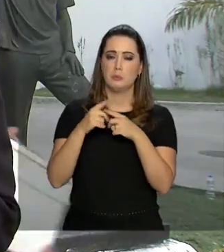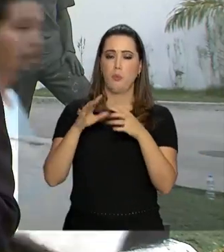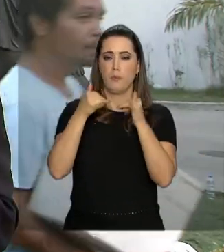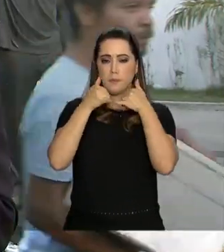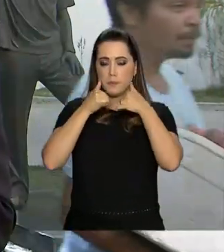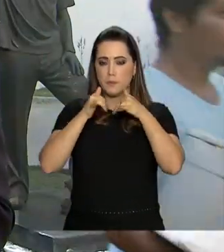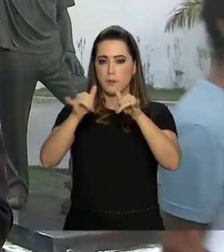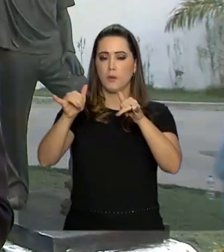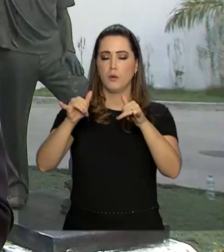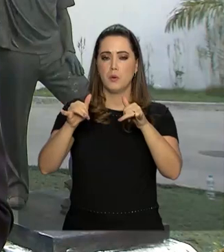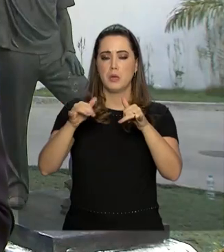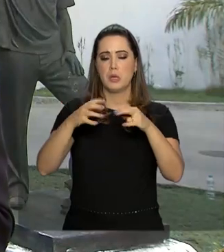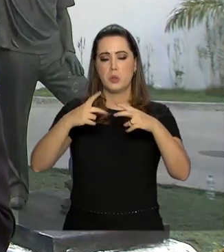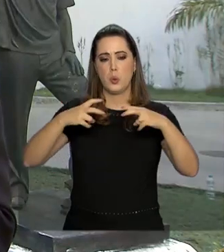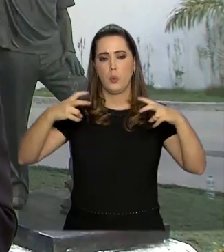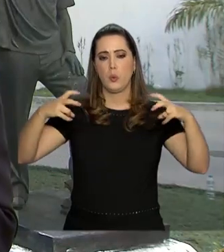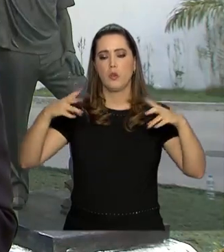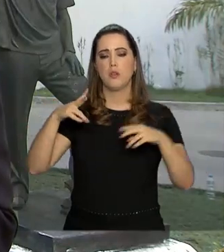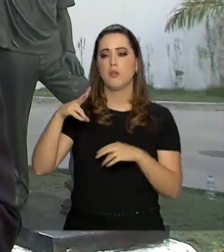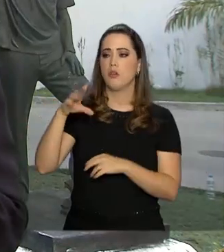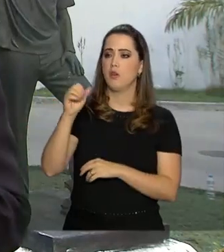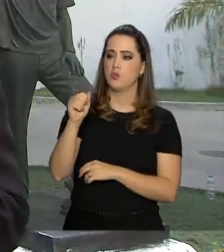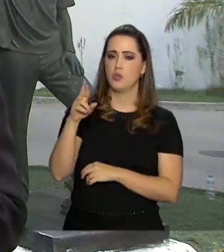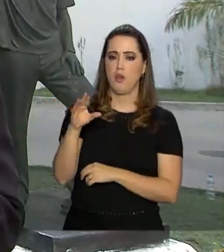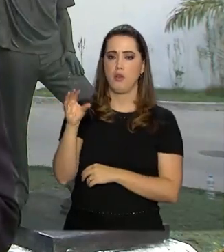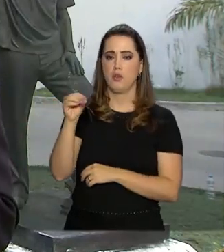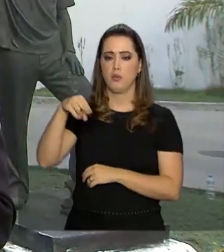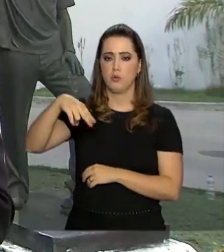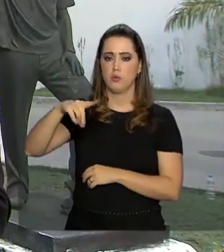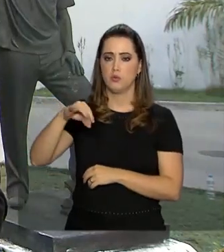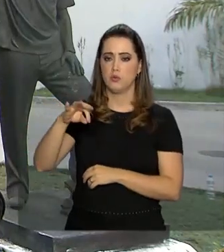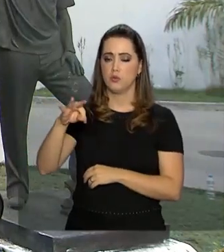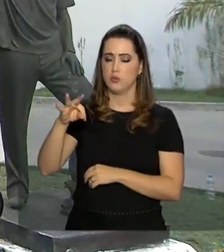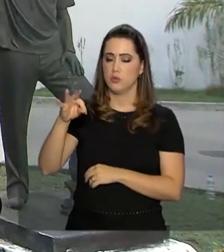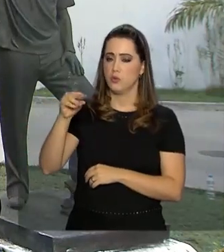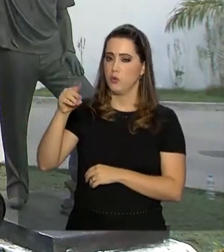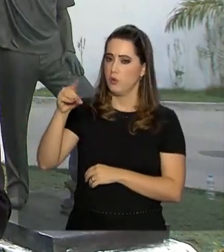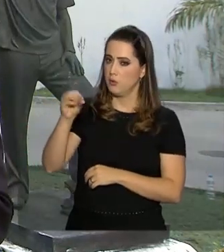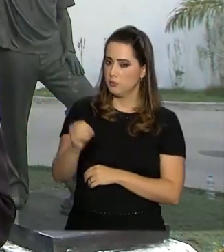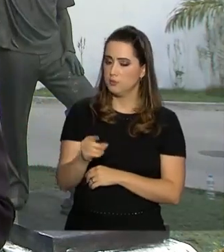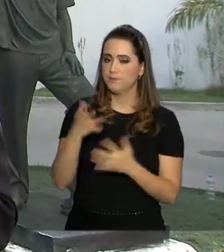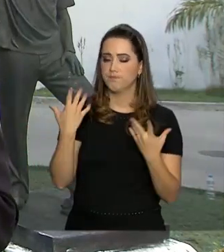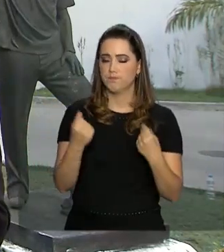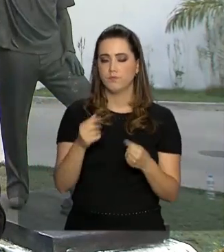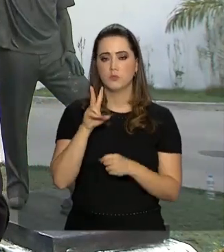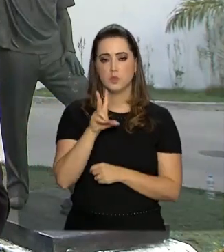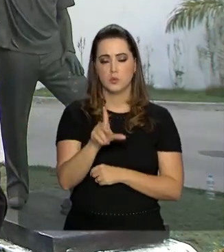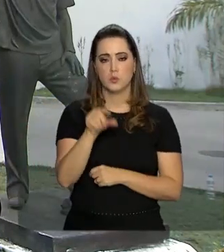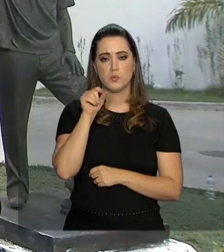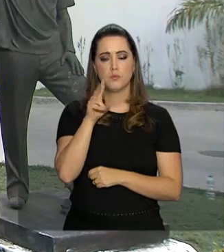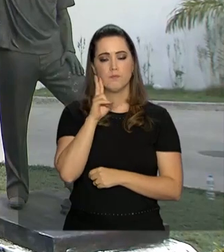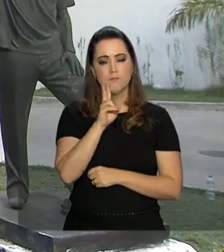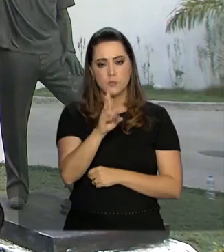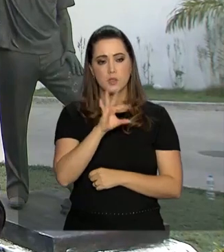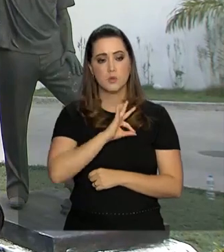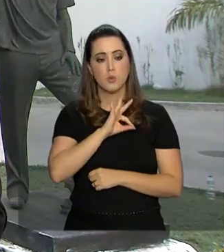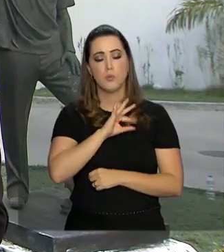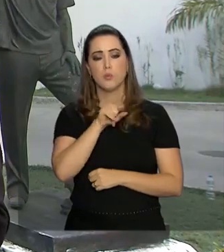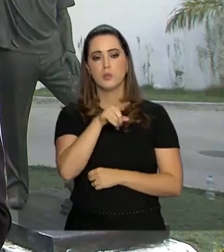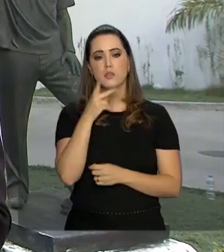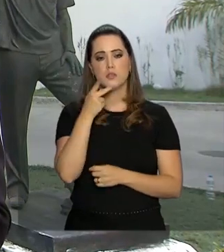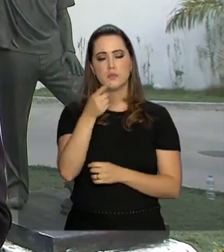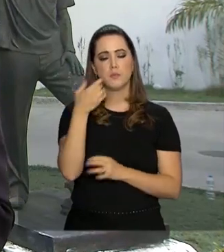-circuito em um aparelho de ar-condicionado. Agora, vamos esperar a decisão da polícia para investigar realmente o que provocou